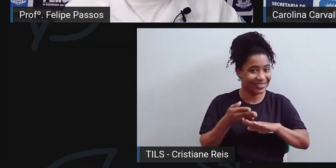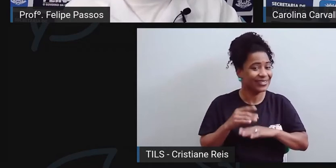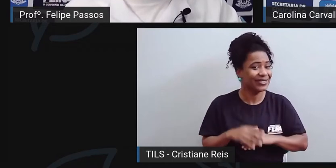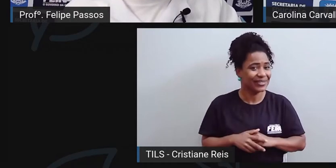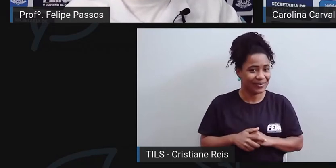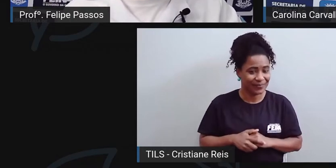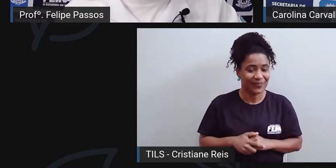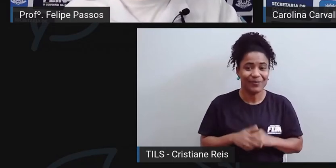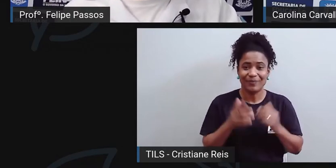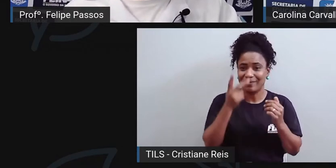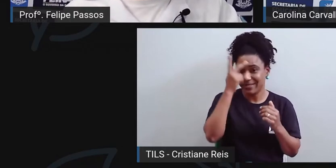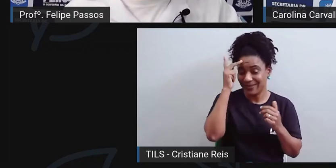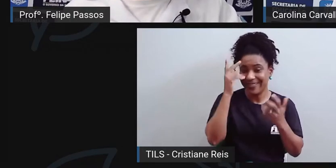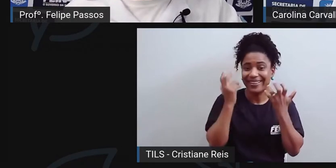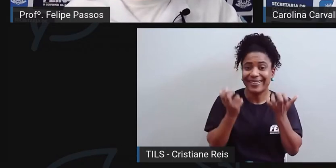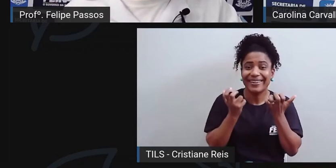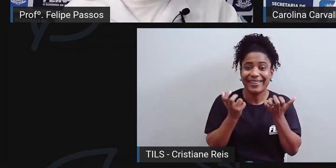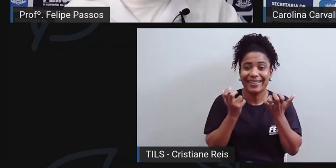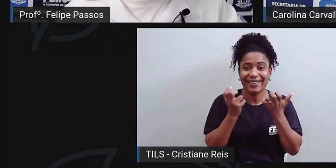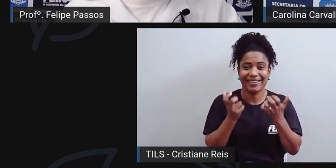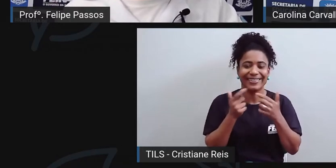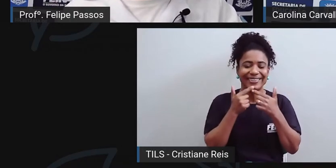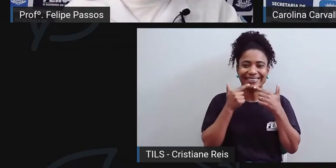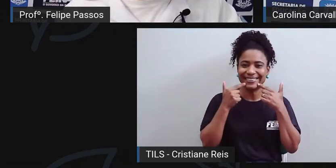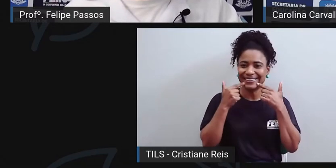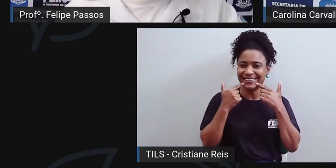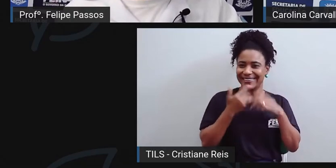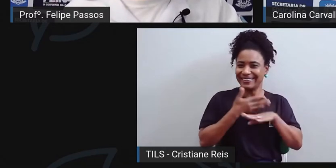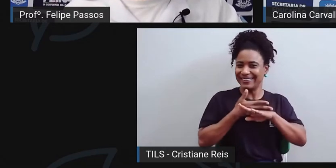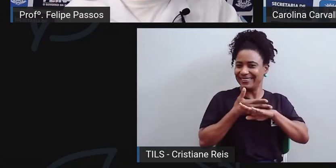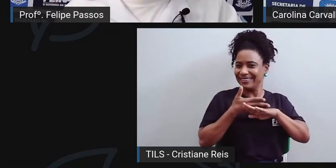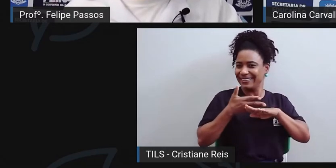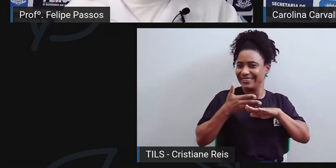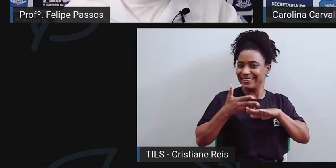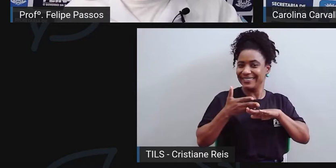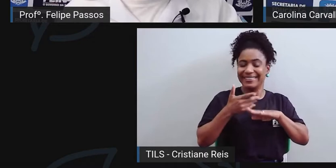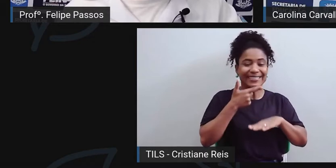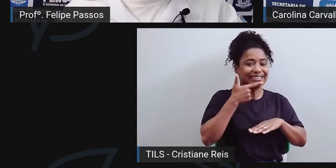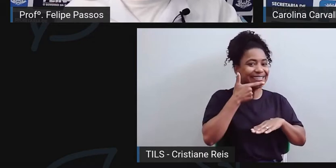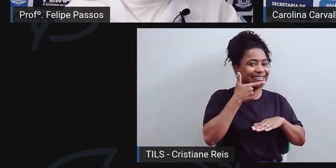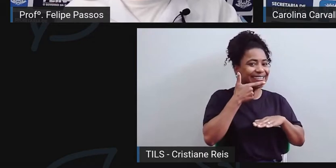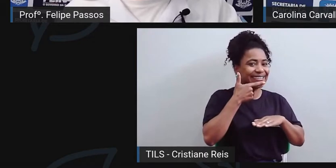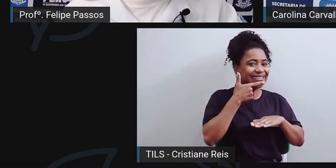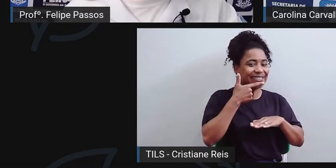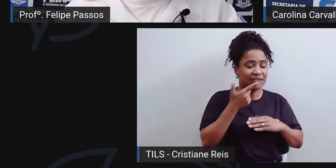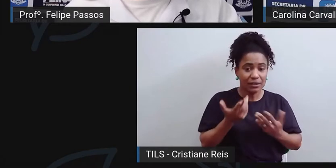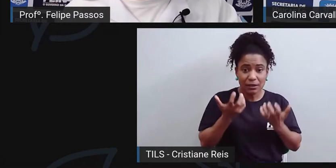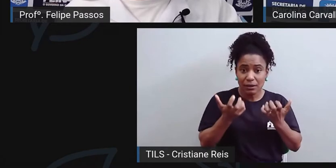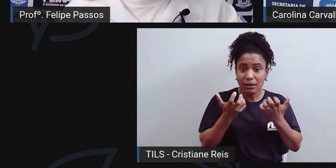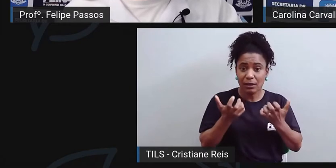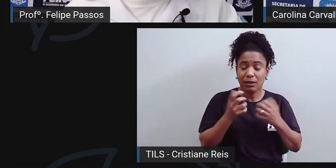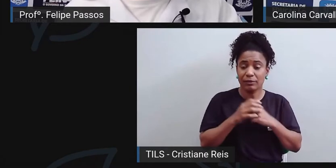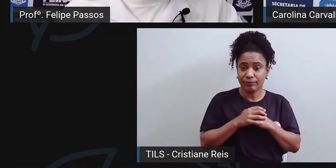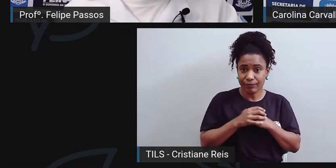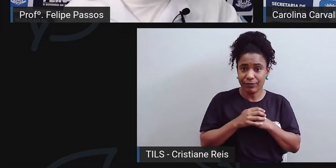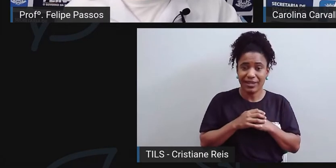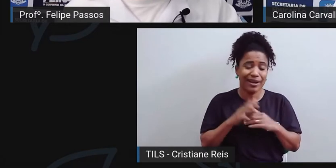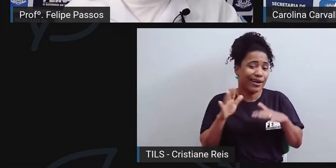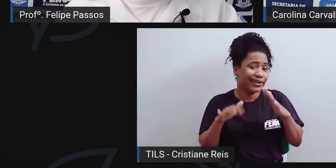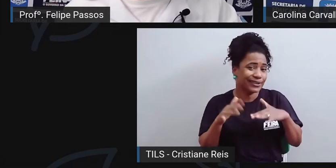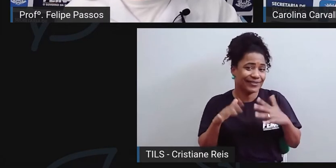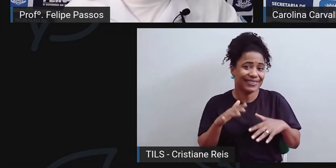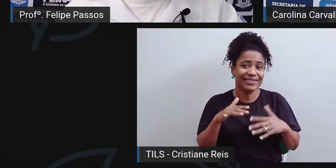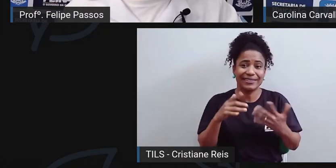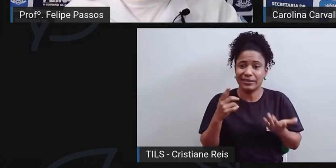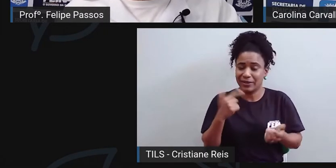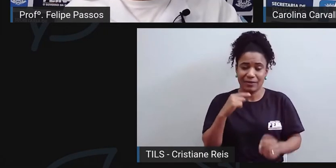estão, assim, supervalorizando a questão estética, às vezes, nem tem uma higiene bucal adequada, mas quer